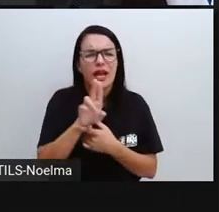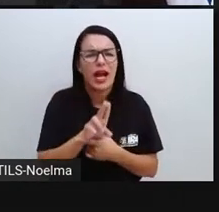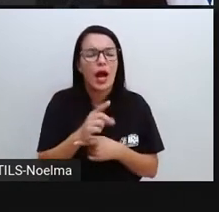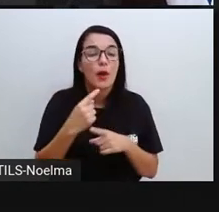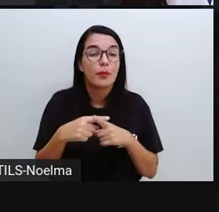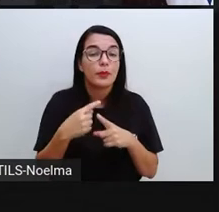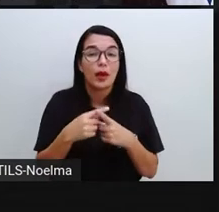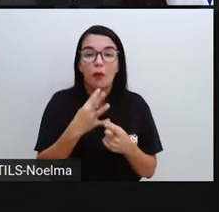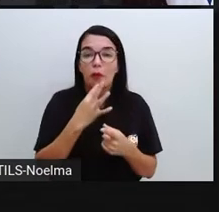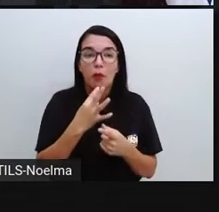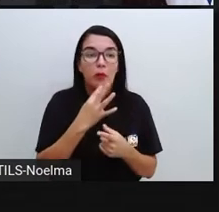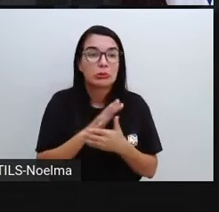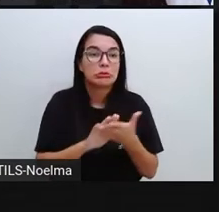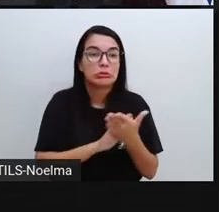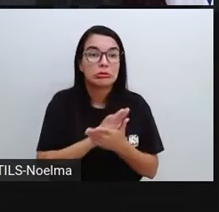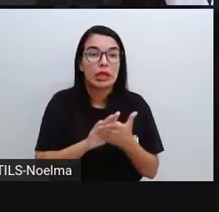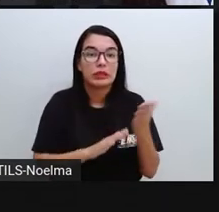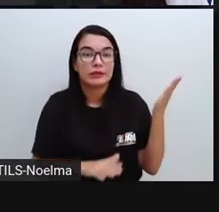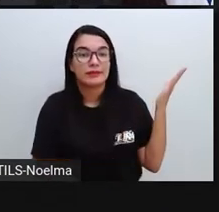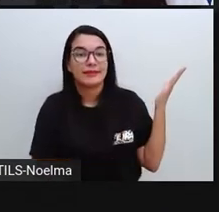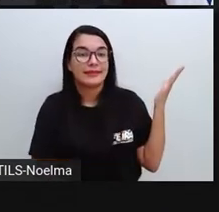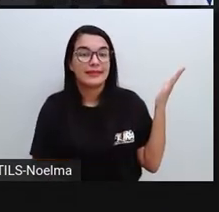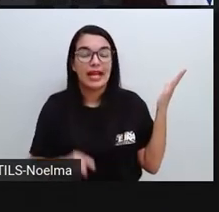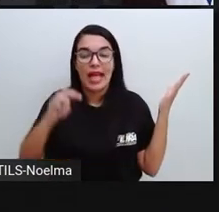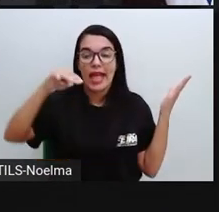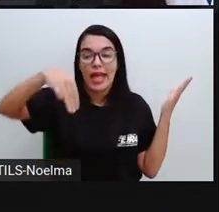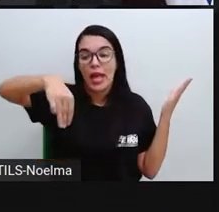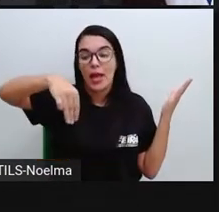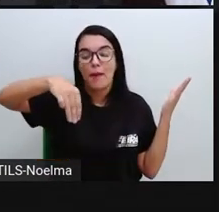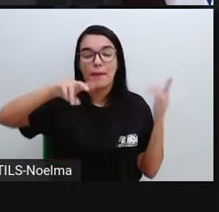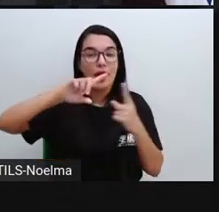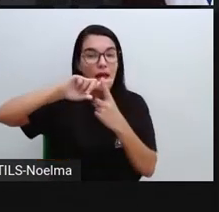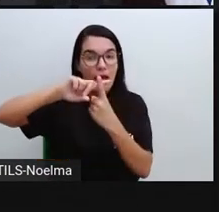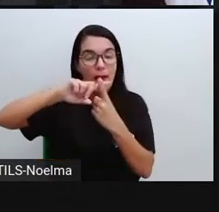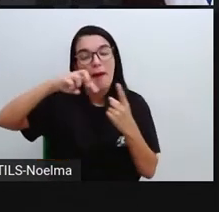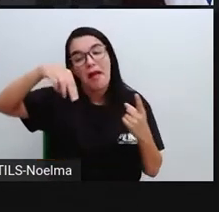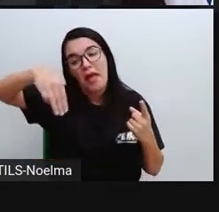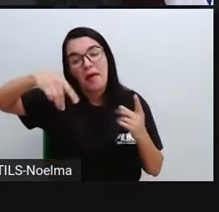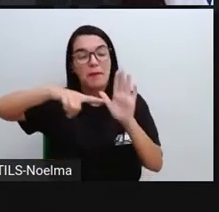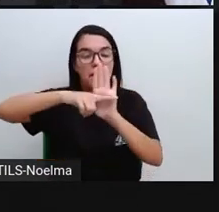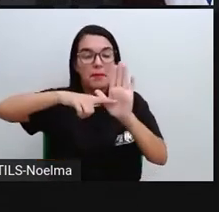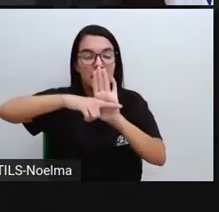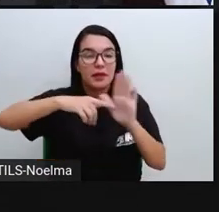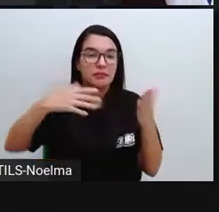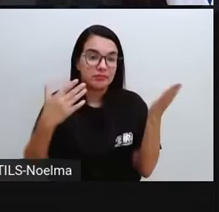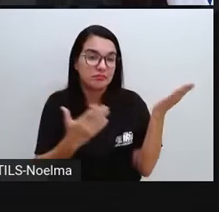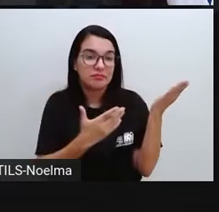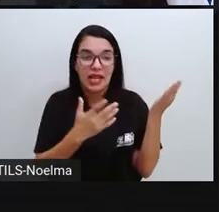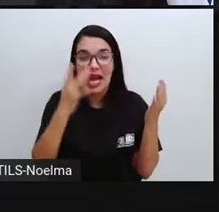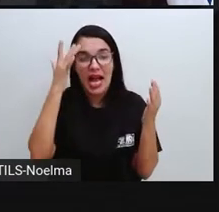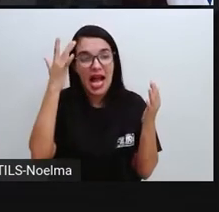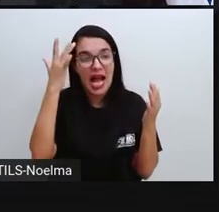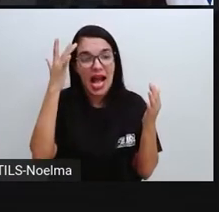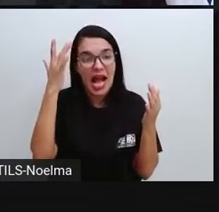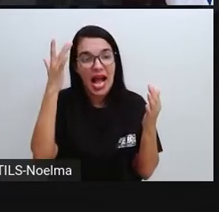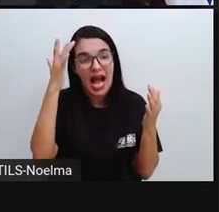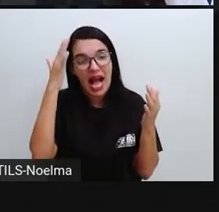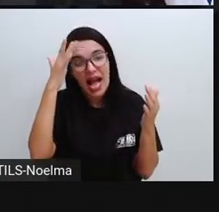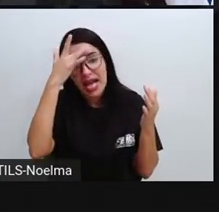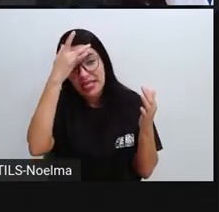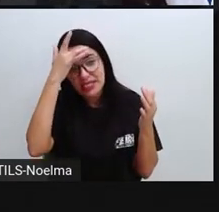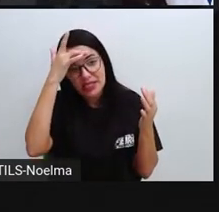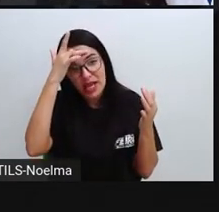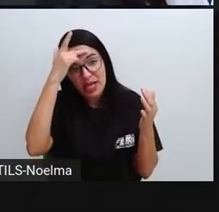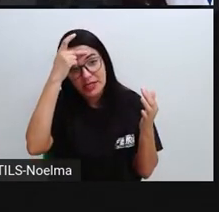desconhecidas. Que são essas teclas de memórias que a gente viu aí na calculadora grande que eu apresentei pra vocês, né? O MRC,